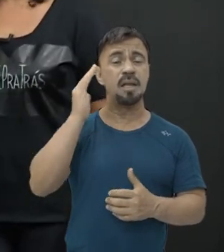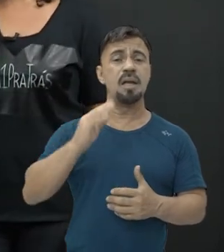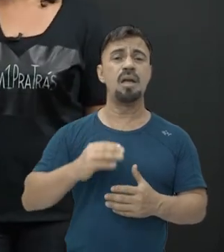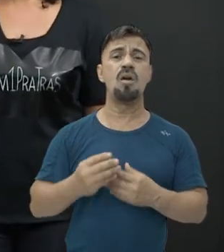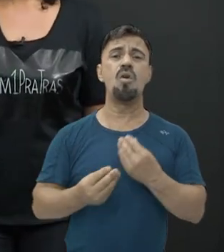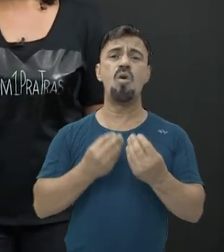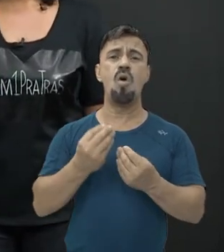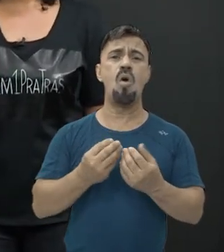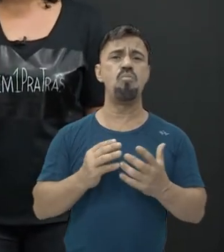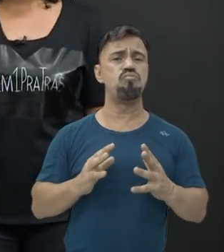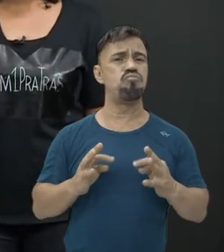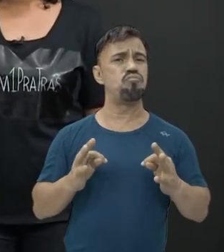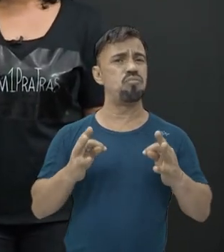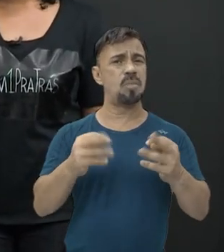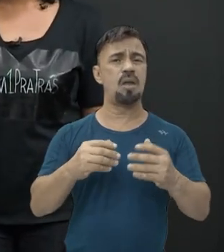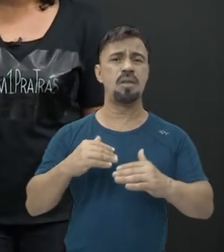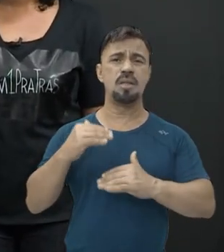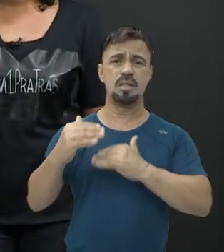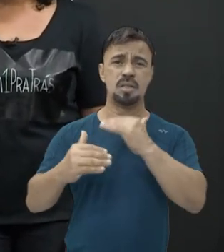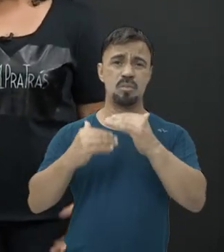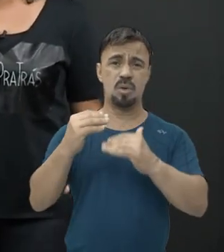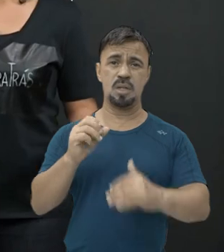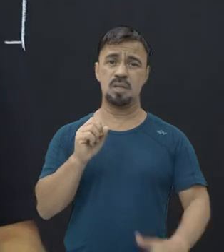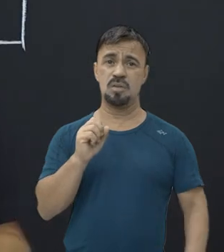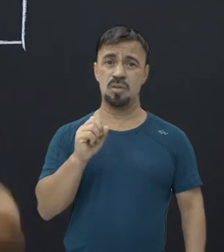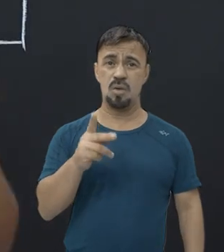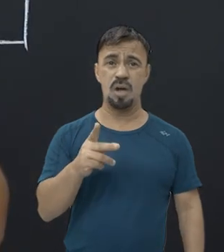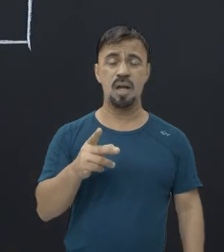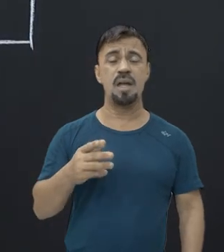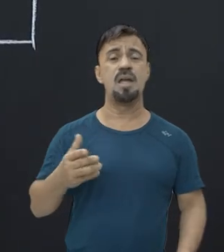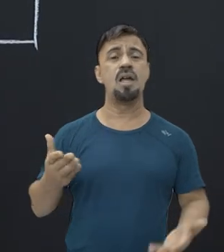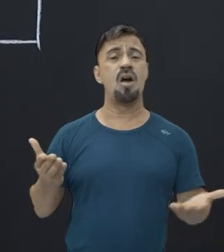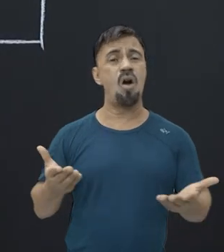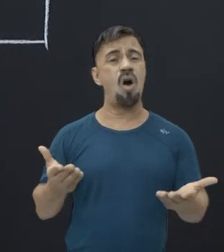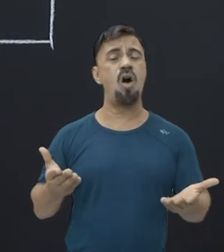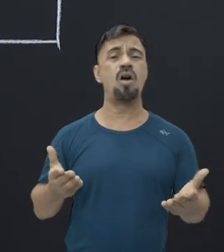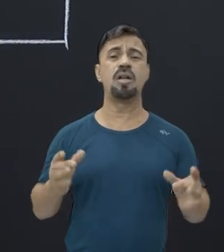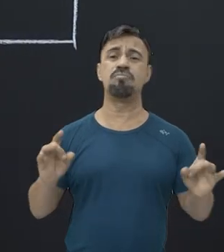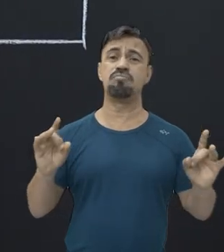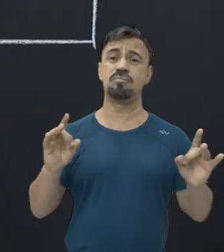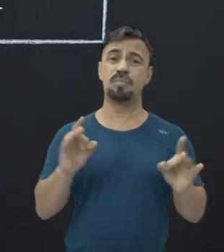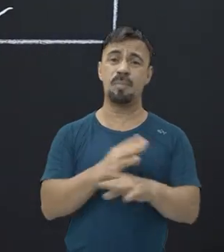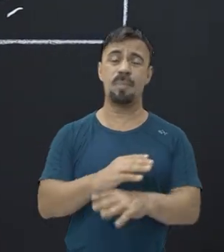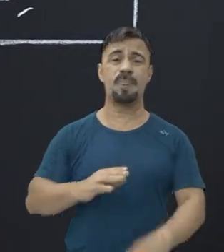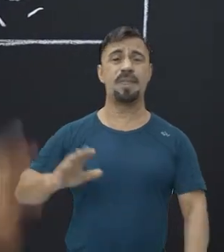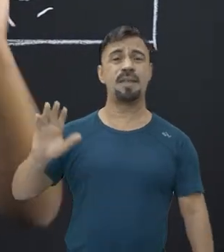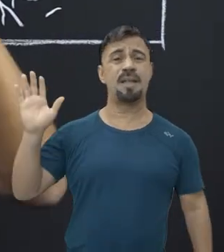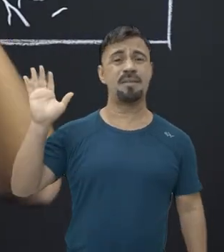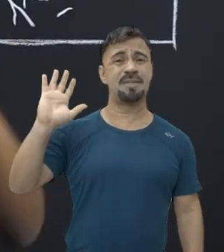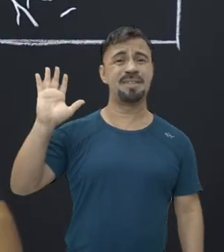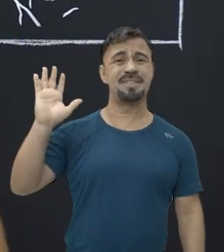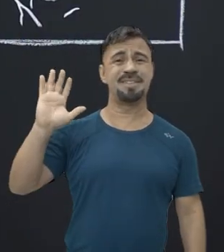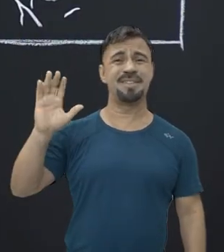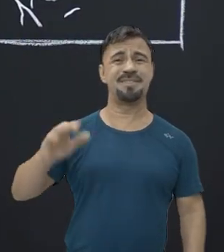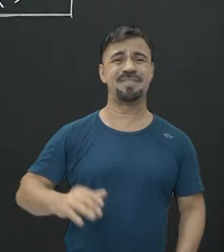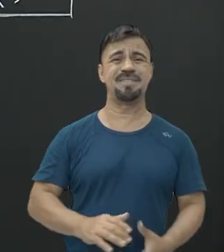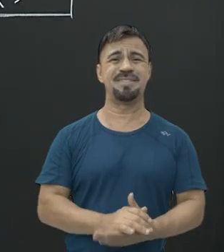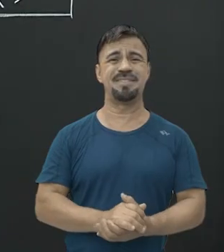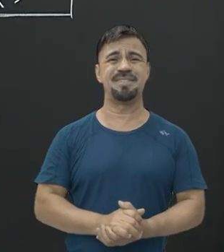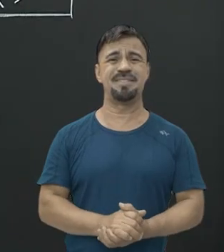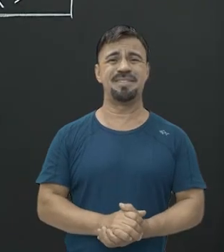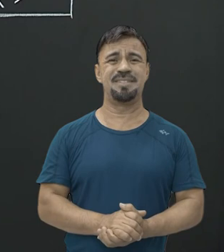da geral desse processo. Ok? Então, nós ficamos por aqui. E até a próxima aula. Tchau!